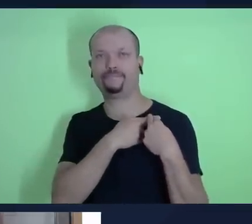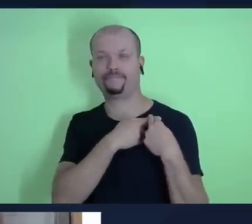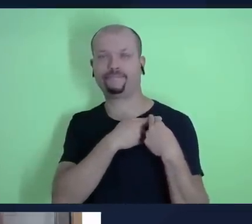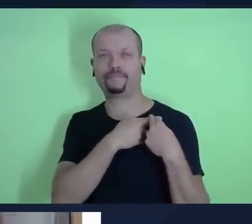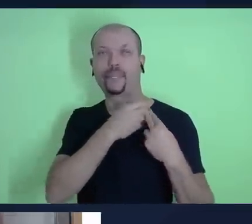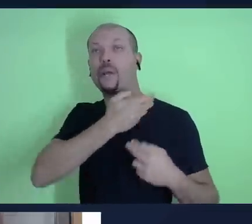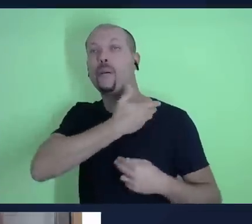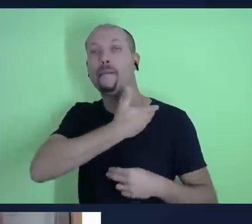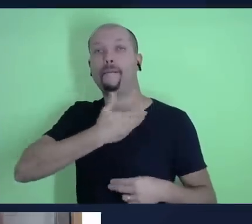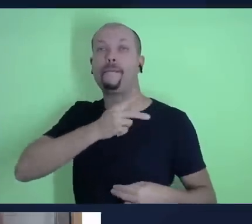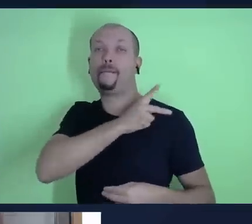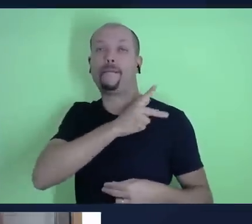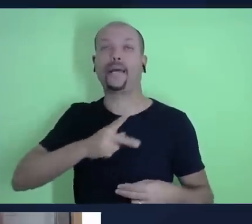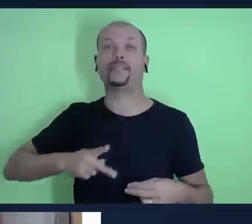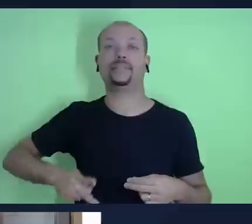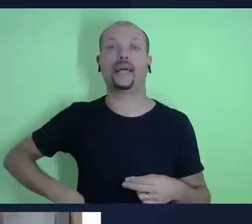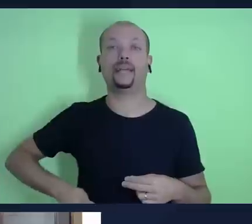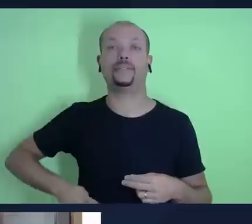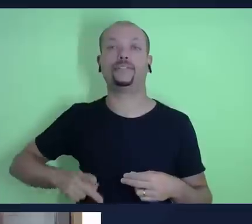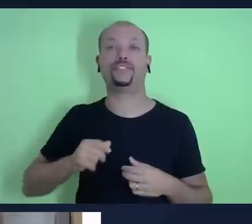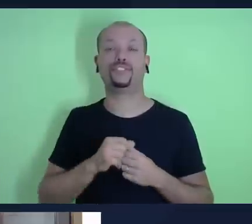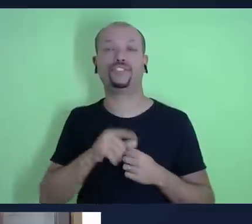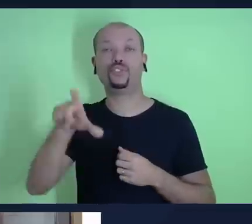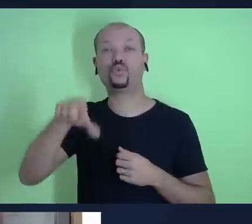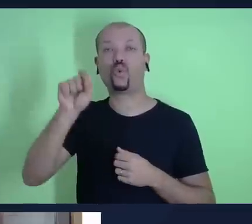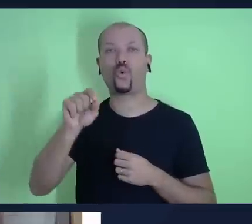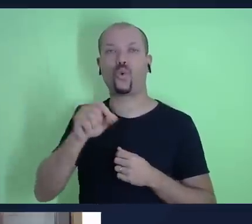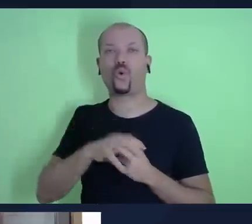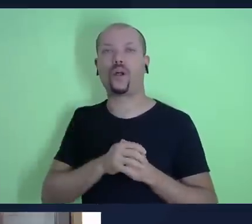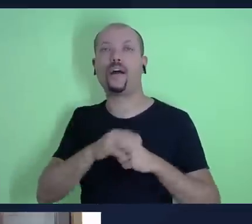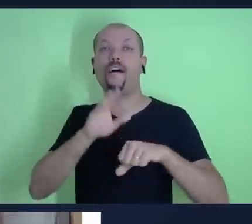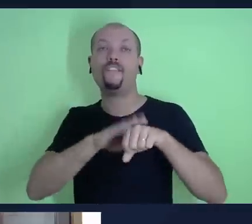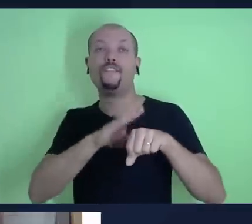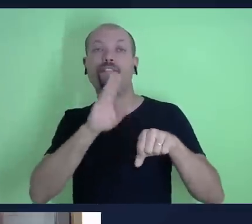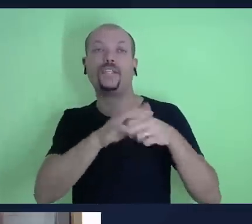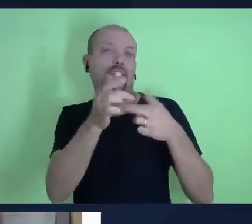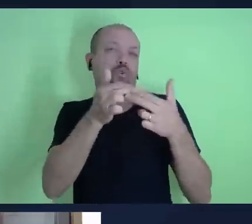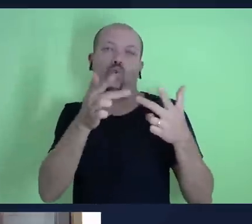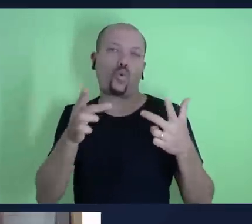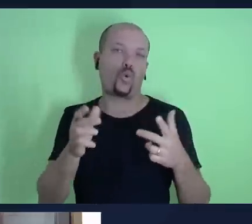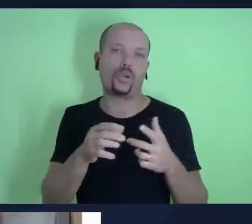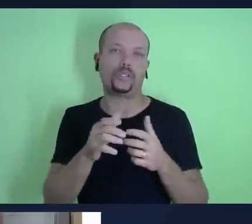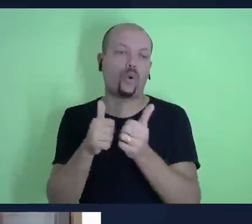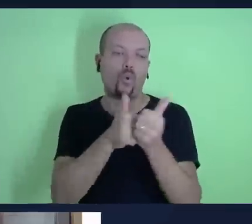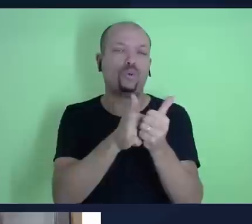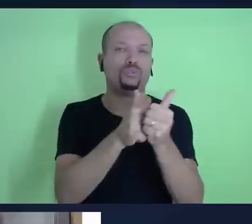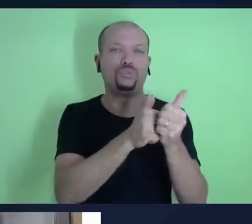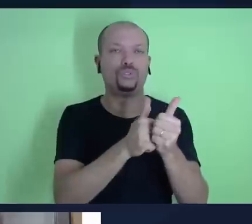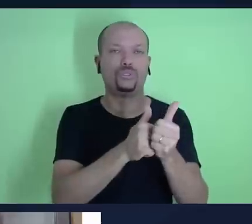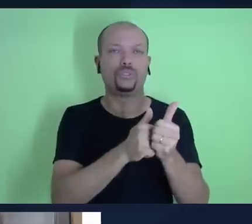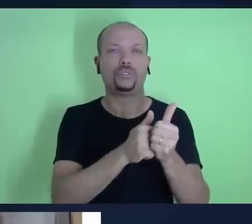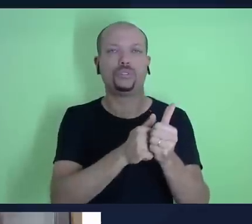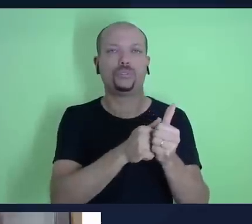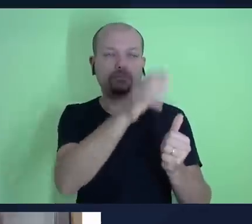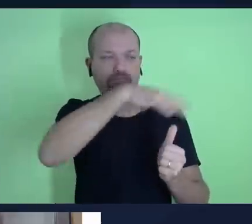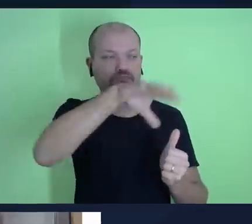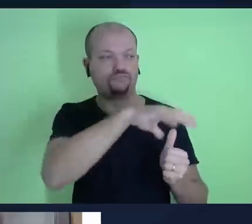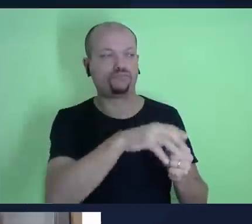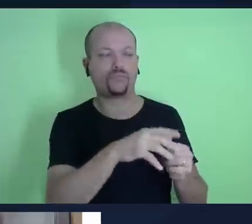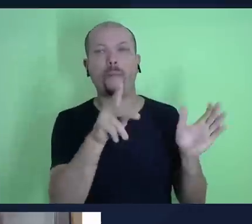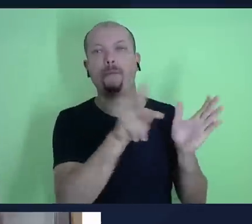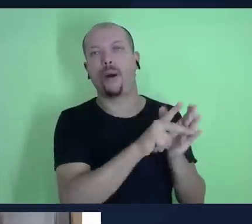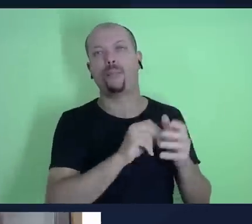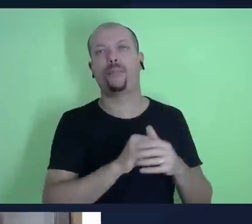para representá-lo na execução na condução de determinadas áreas que